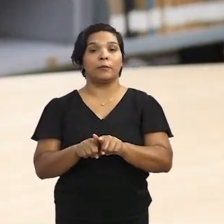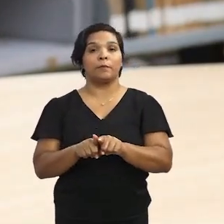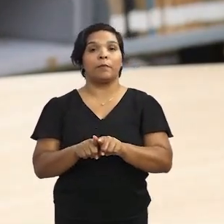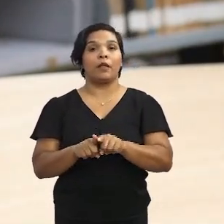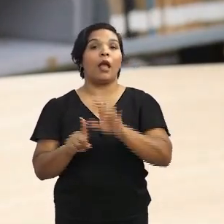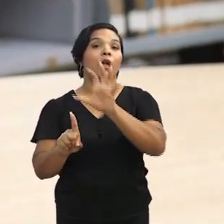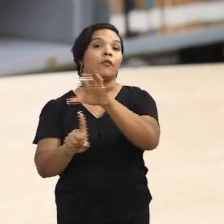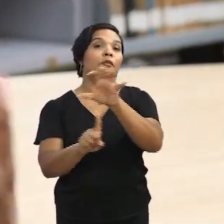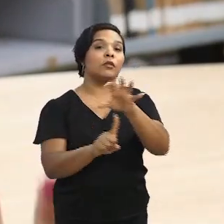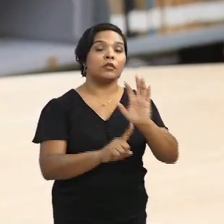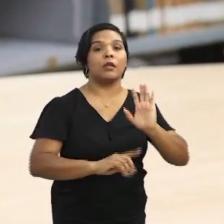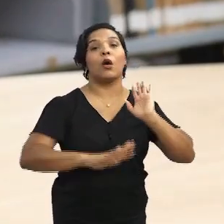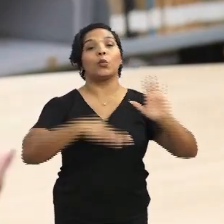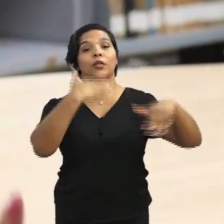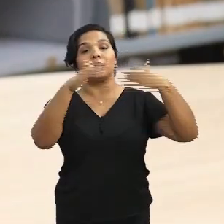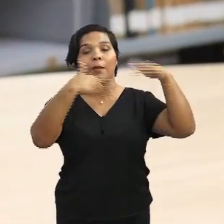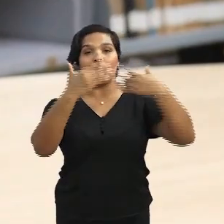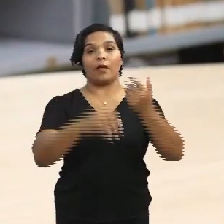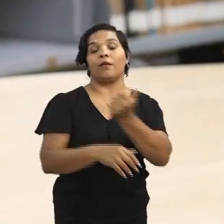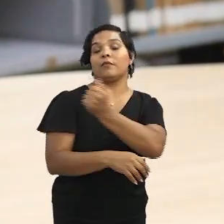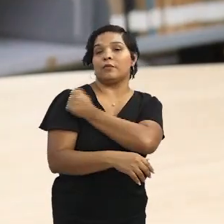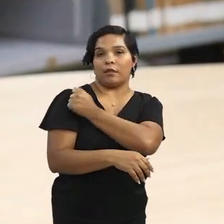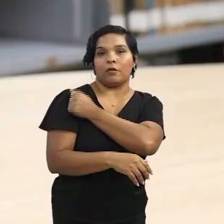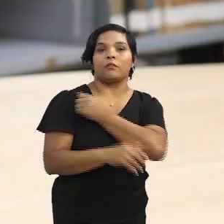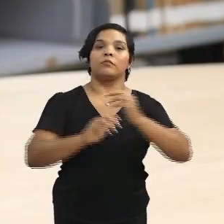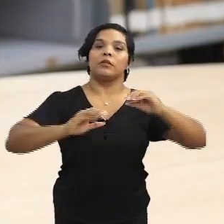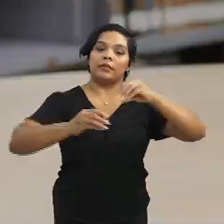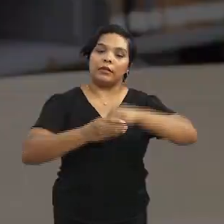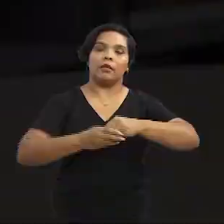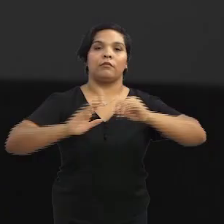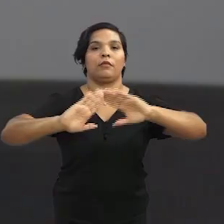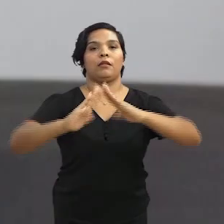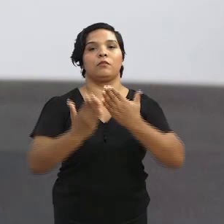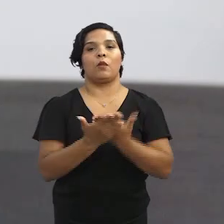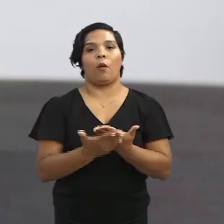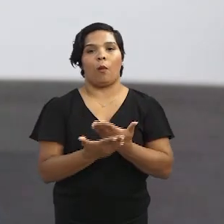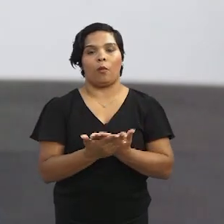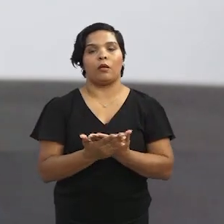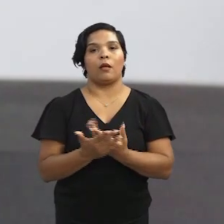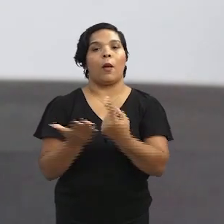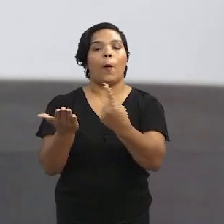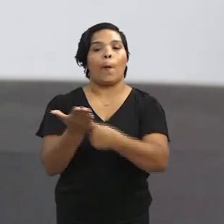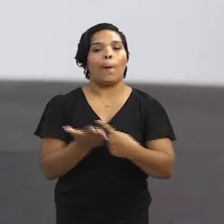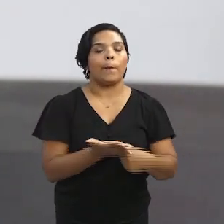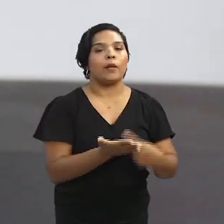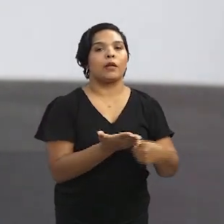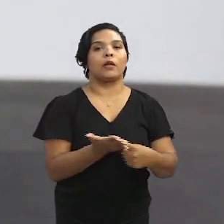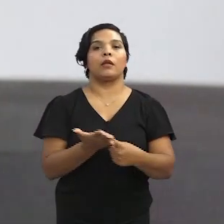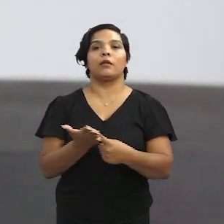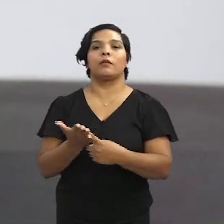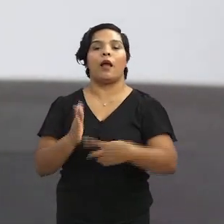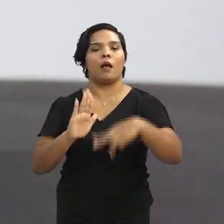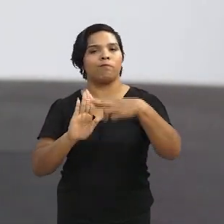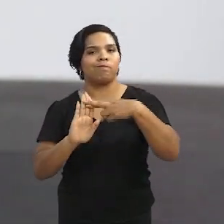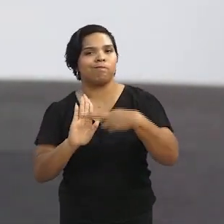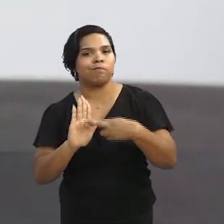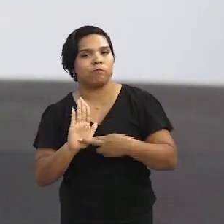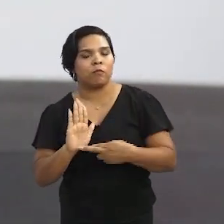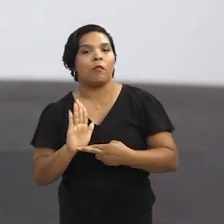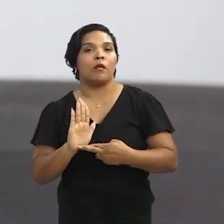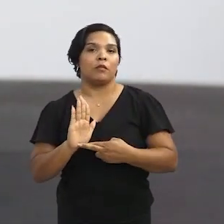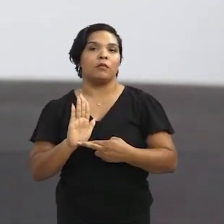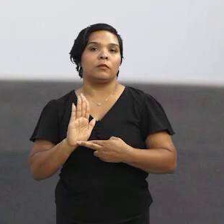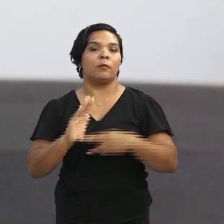consequentemente, afetando o desempenho desses alunos. Essa questão de cumprir a regra, a gente deve